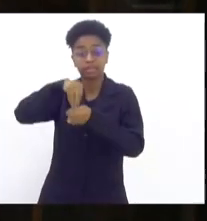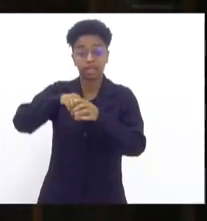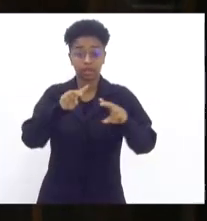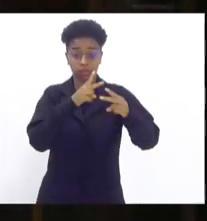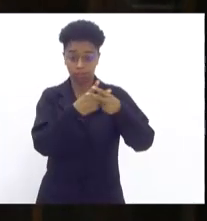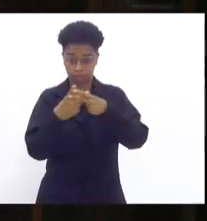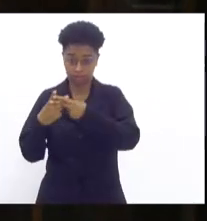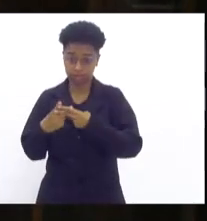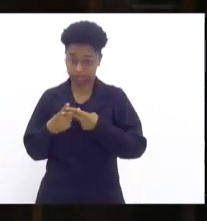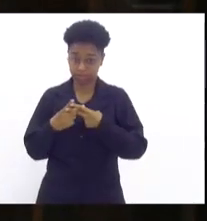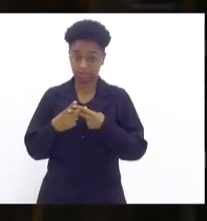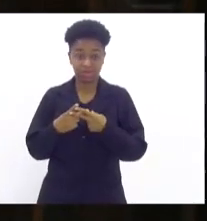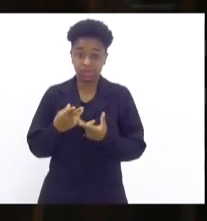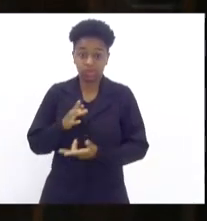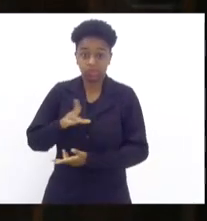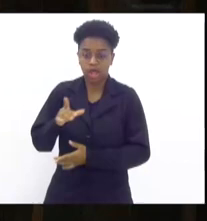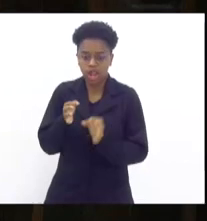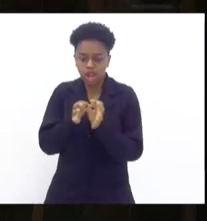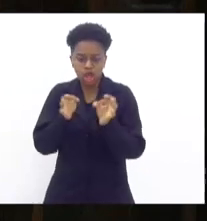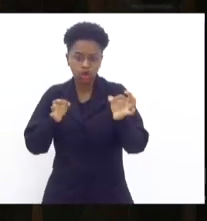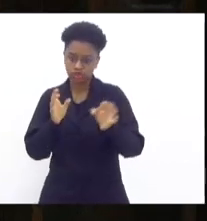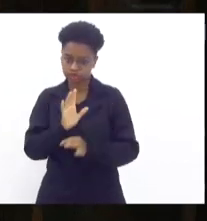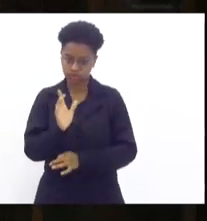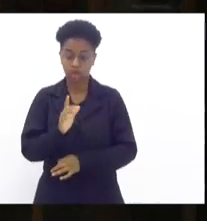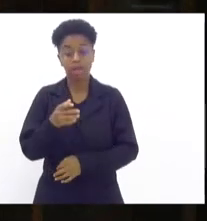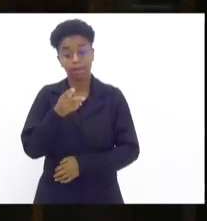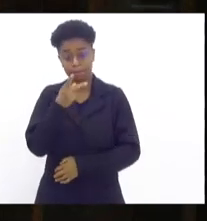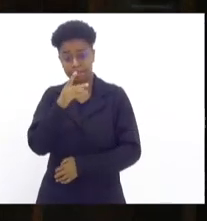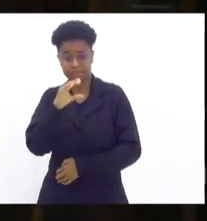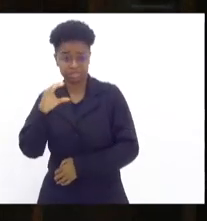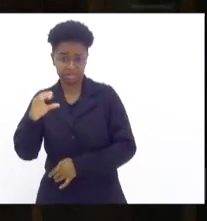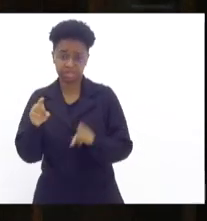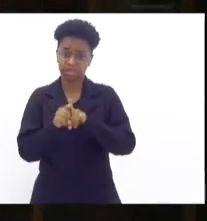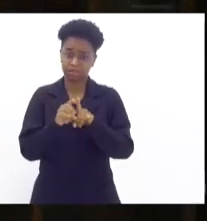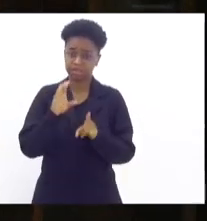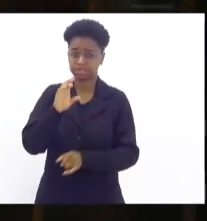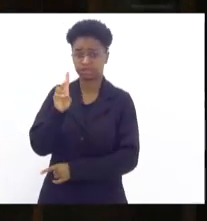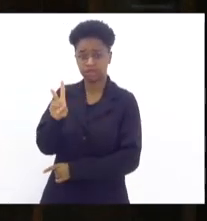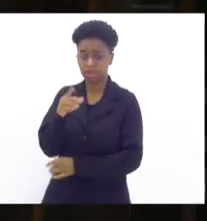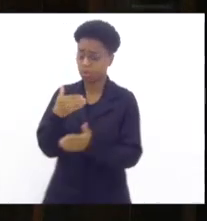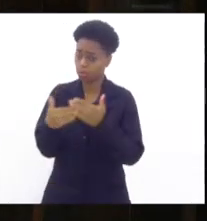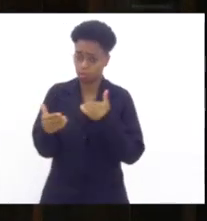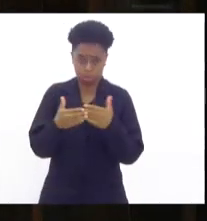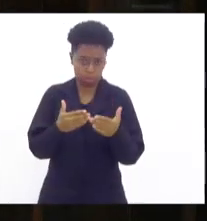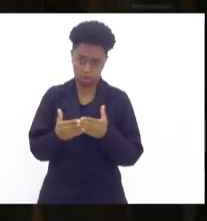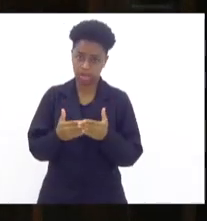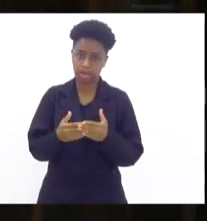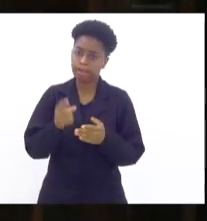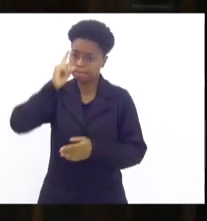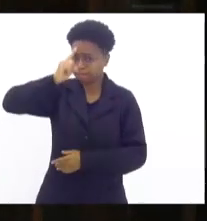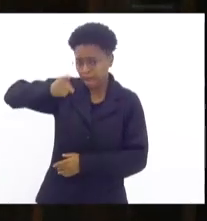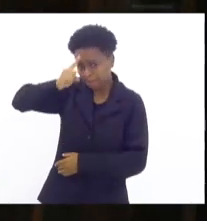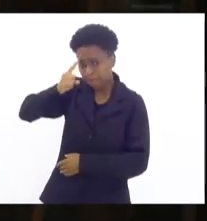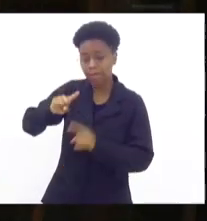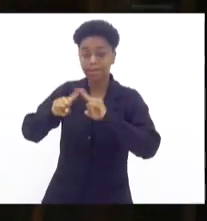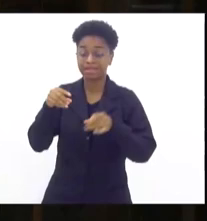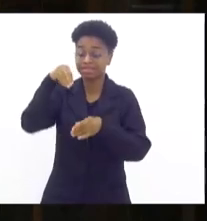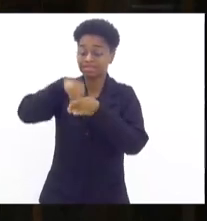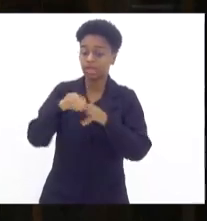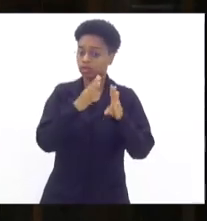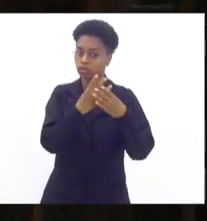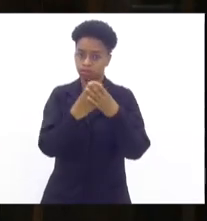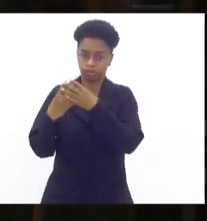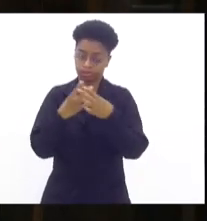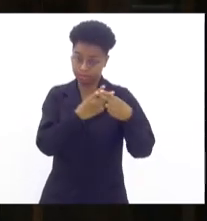dentro do presídio. Já não é de onde. Seja o PCC, seja o Comando Vermelho. E as facções estão aumentando com